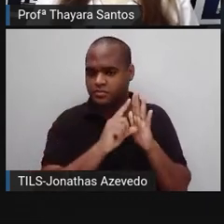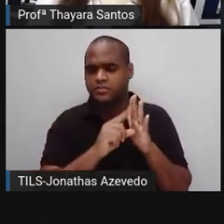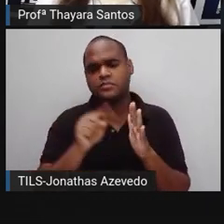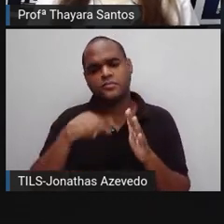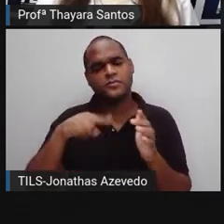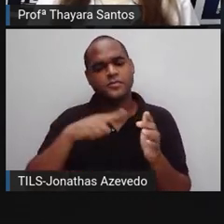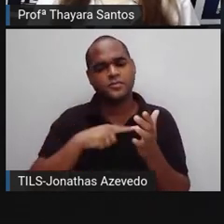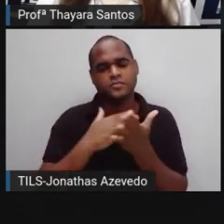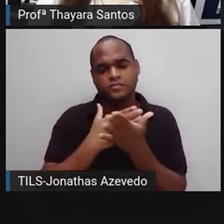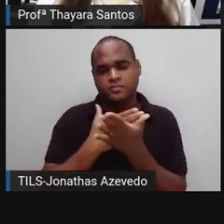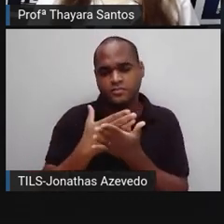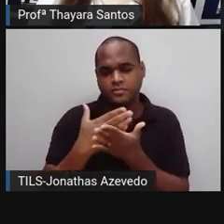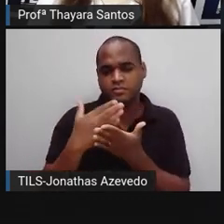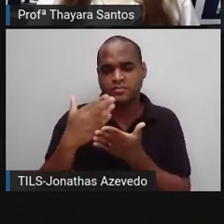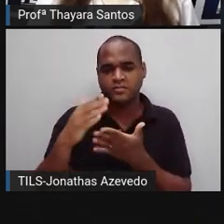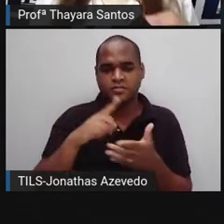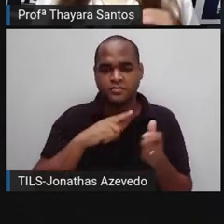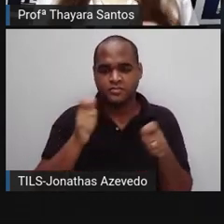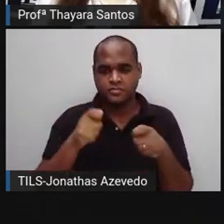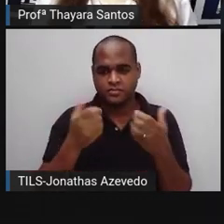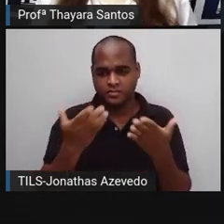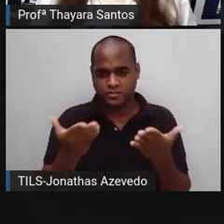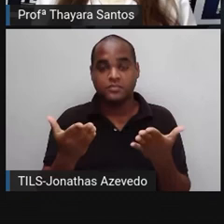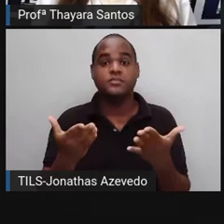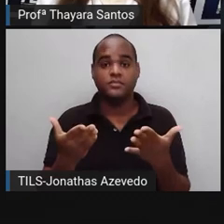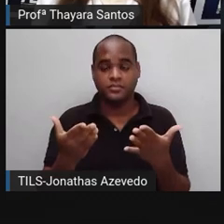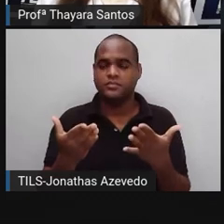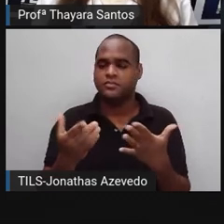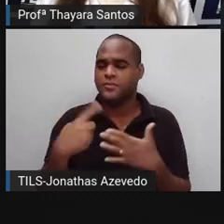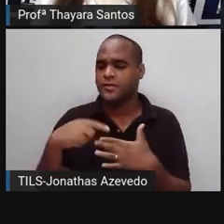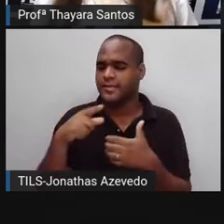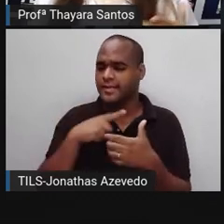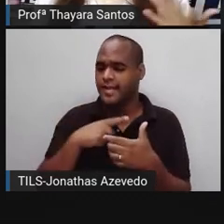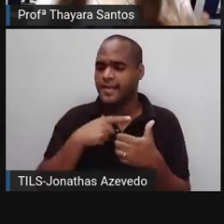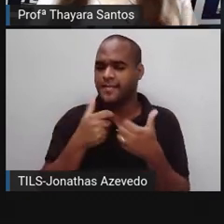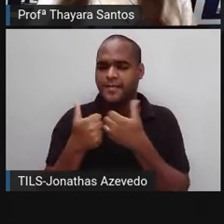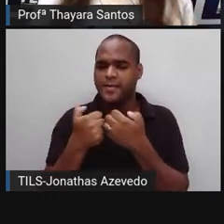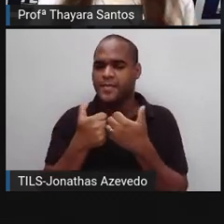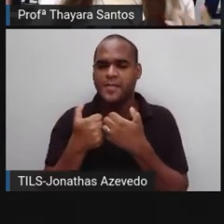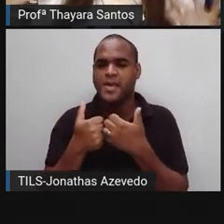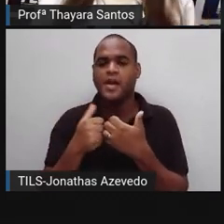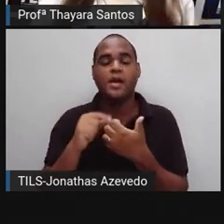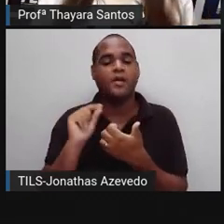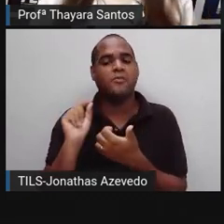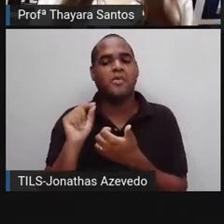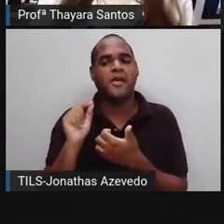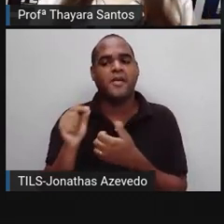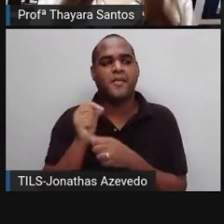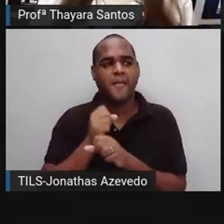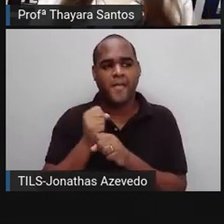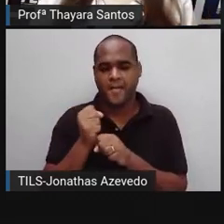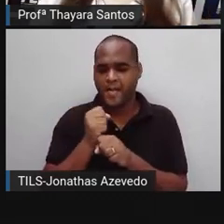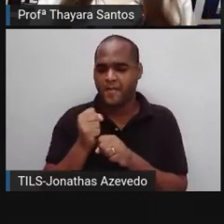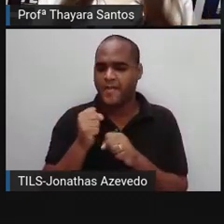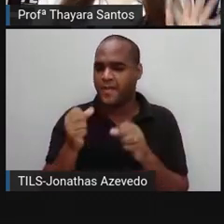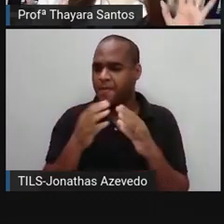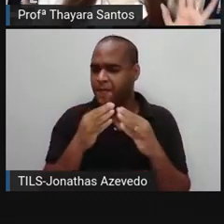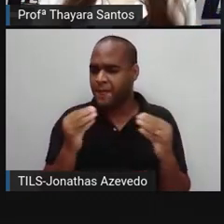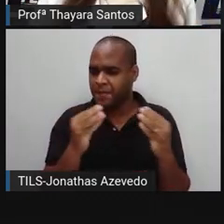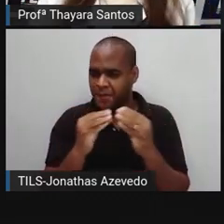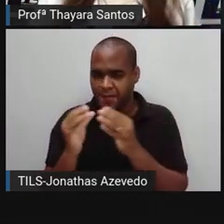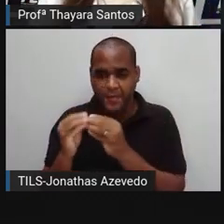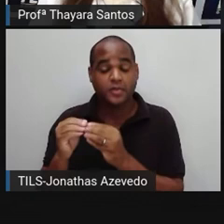direcionados para essa página daqui. E a gente vai fazer um joguinho que é quem leva mais tempo para se decompor na natureza.